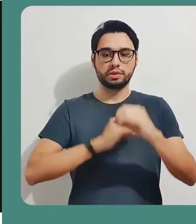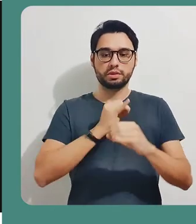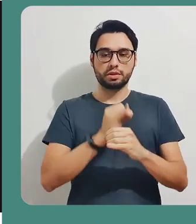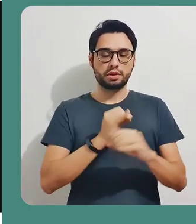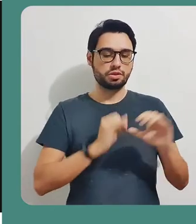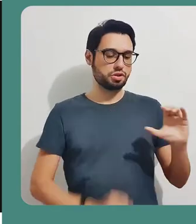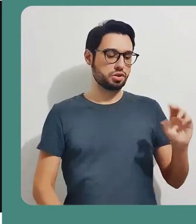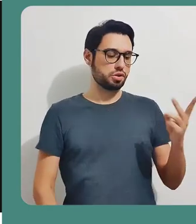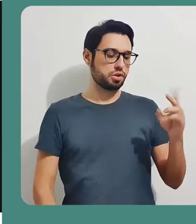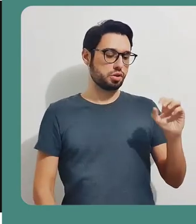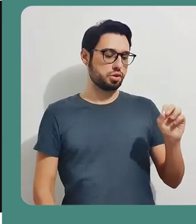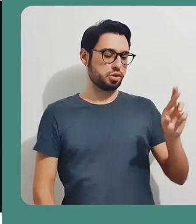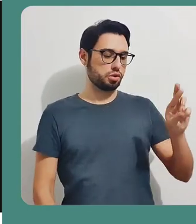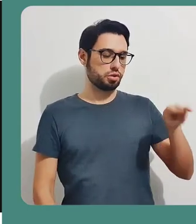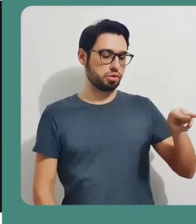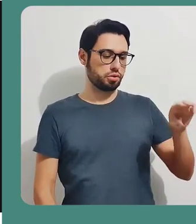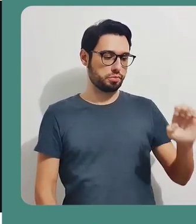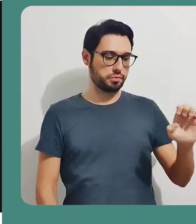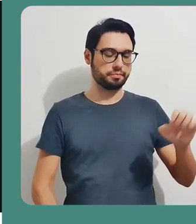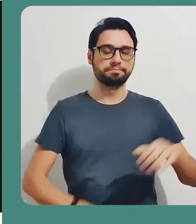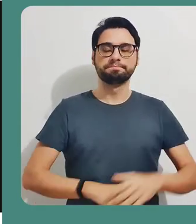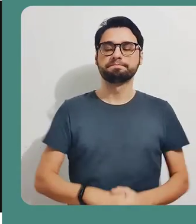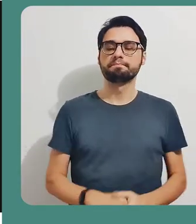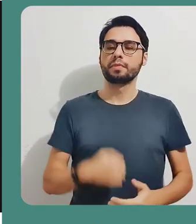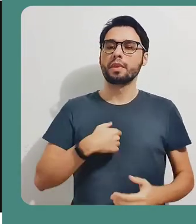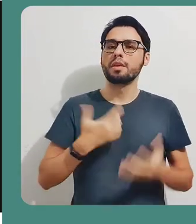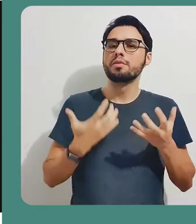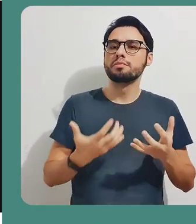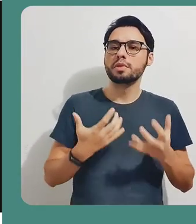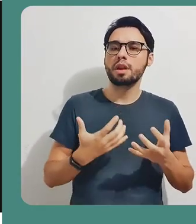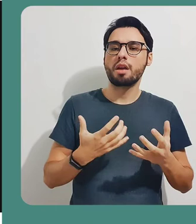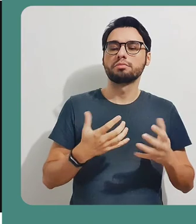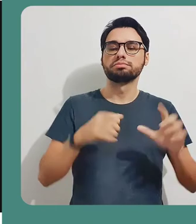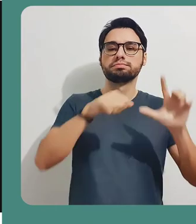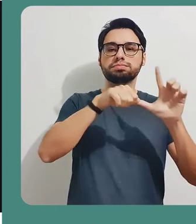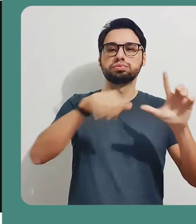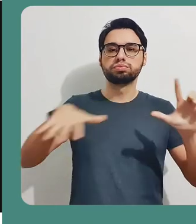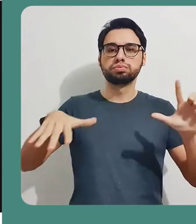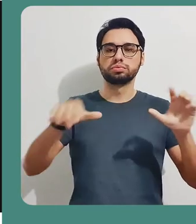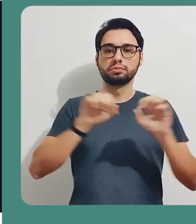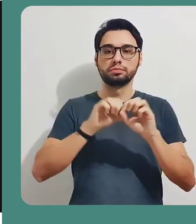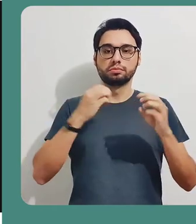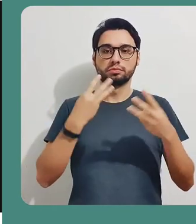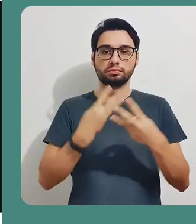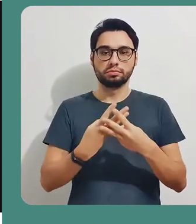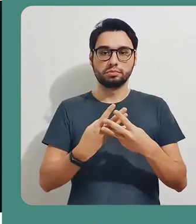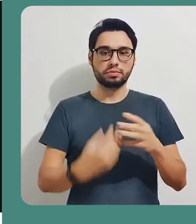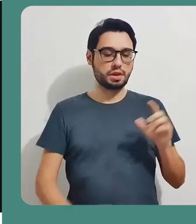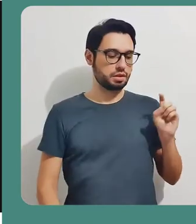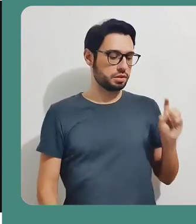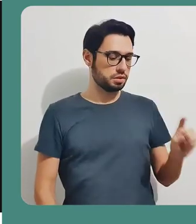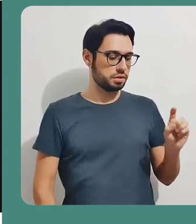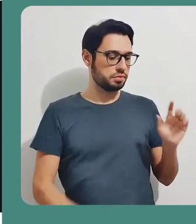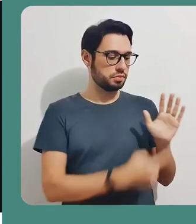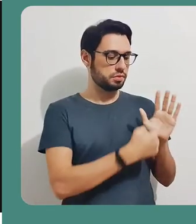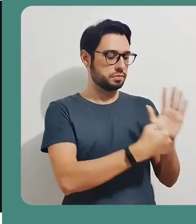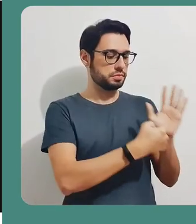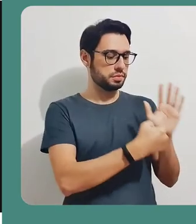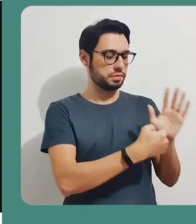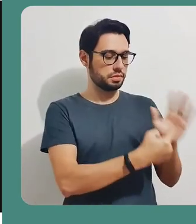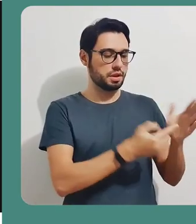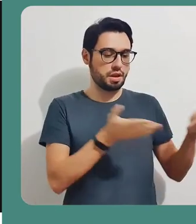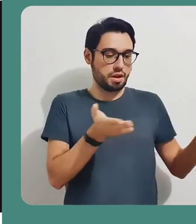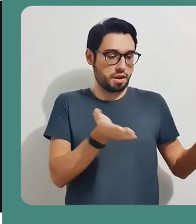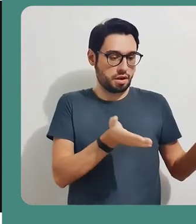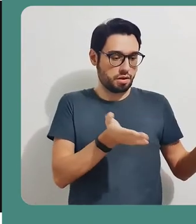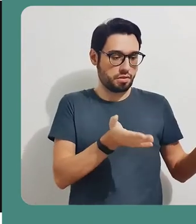ou compartilhar um guia do Google Chrome. Então, aqui como exemplo, eu vou compartilhar uma apresentação de slides de uma aula que